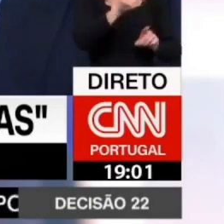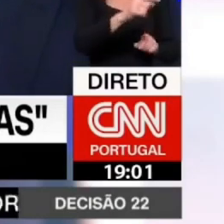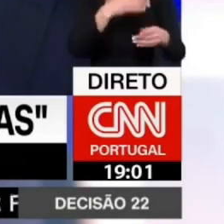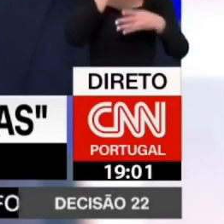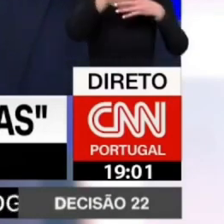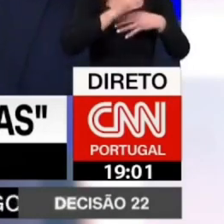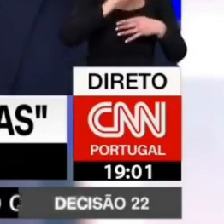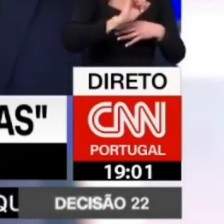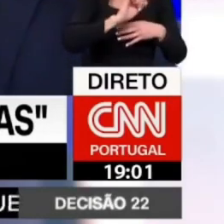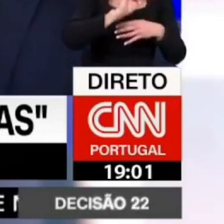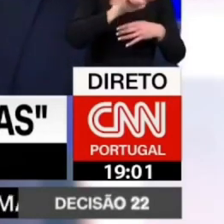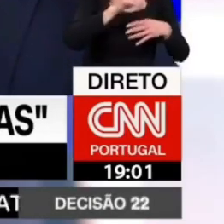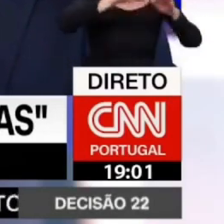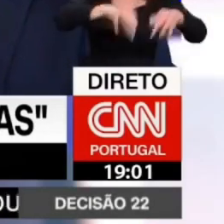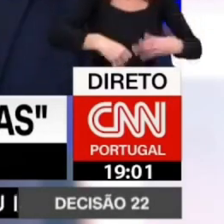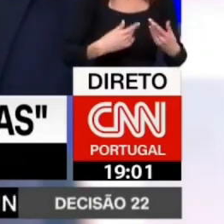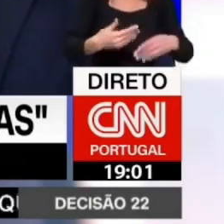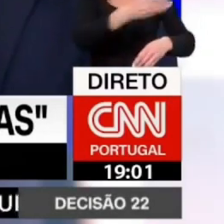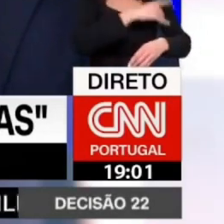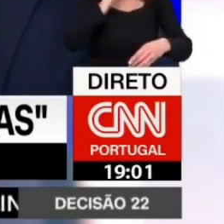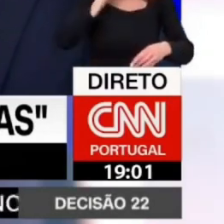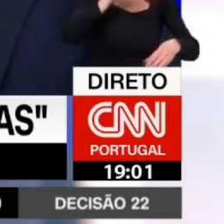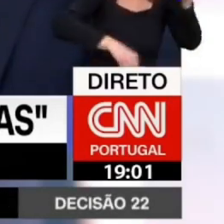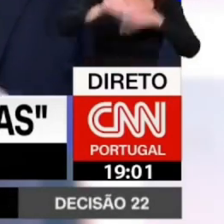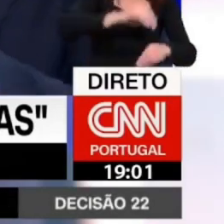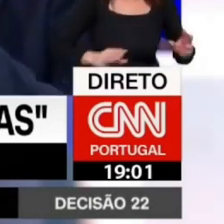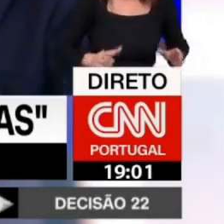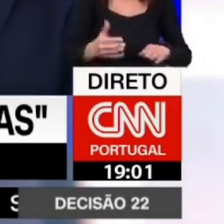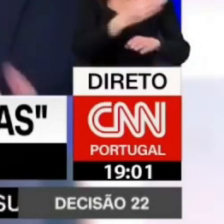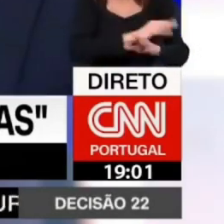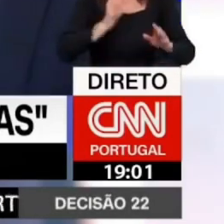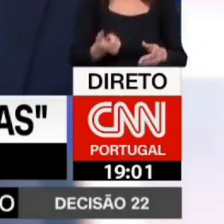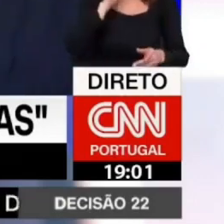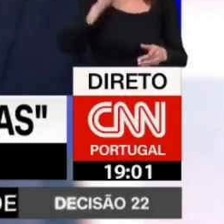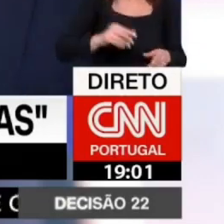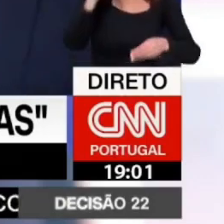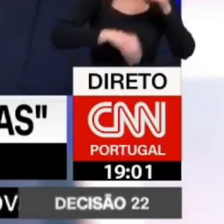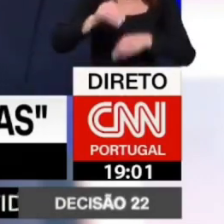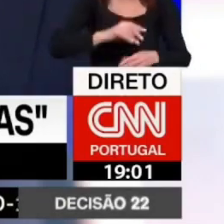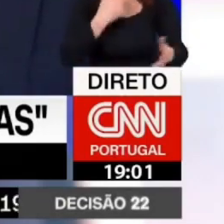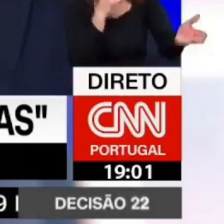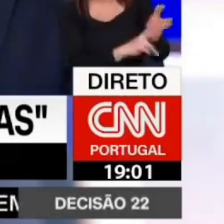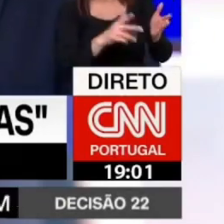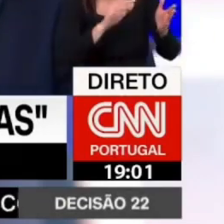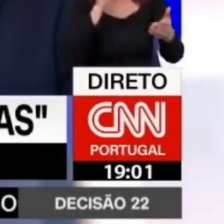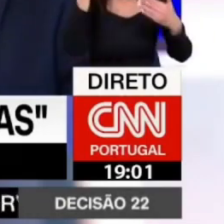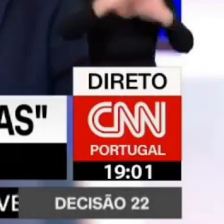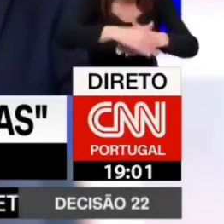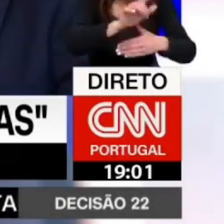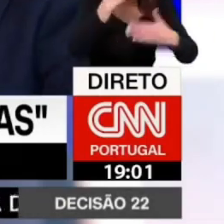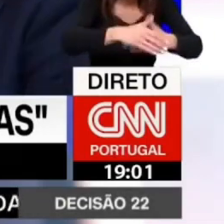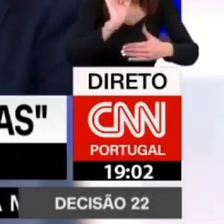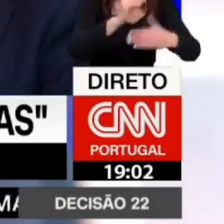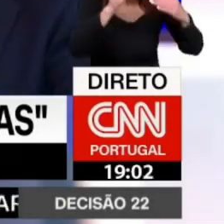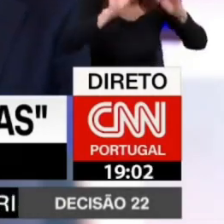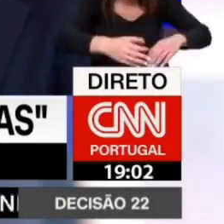mandato do Francisco Rodrigues dos Santos termina antes do dia das eleições. Ou seja, quando chegarmos ao dia eleitoral... Não diga que não é verdade. O é verdade. Quando chegarmos ao